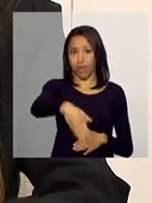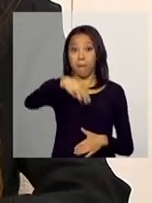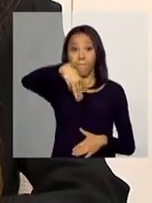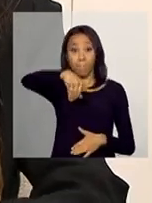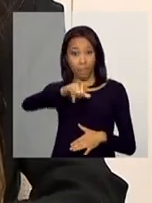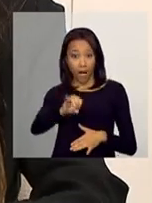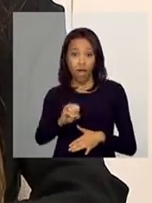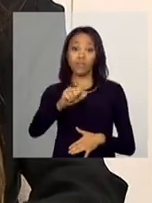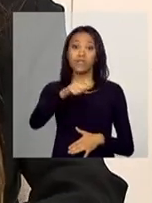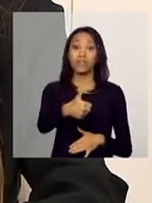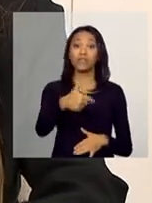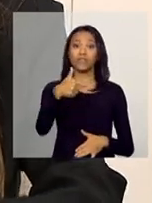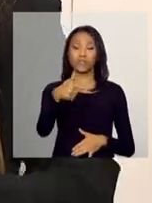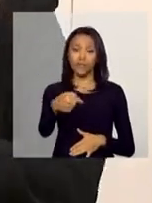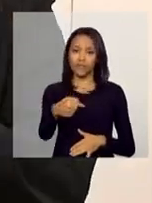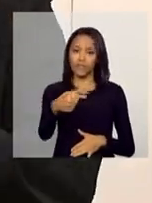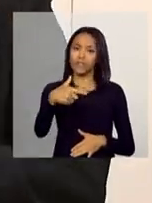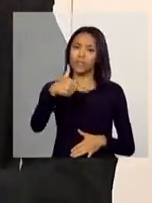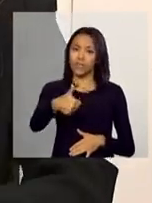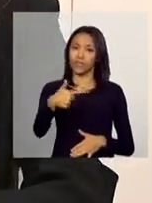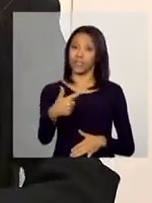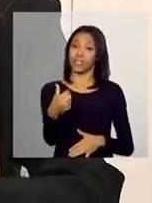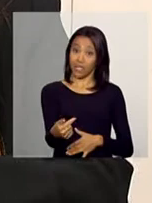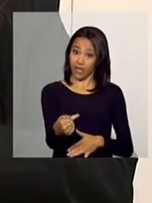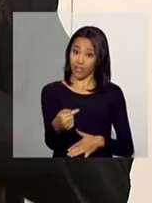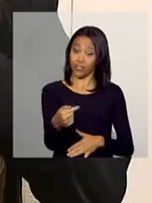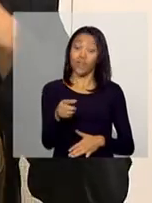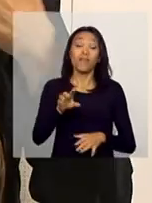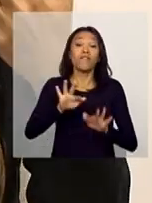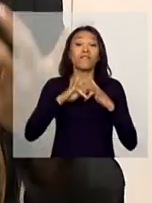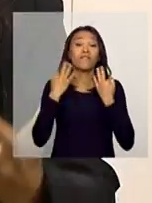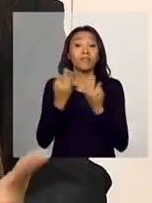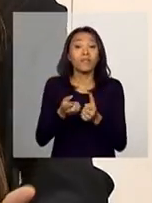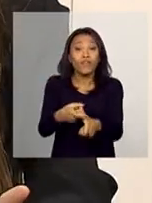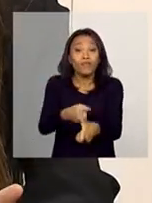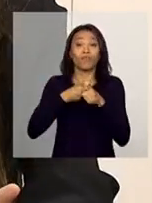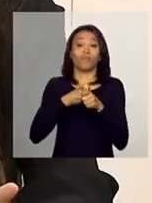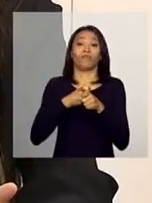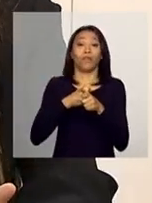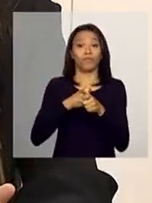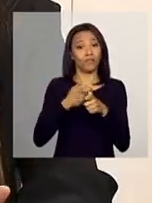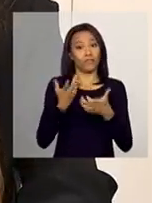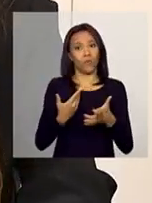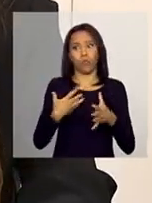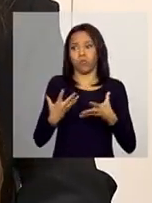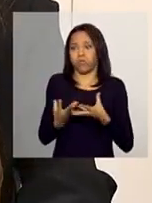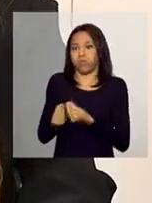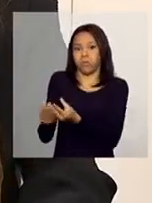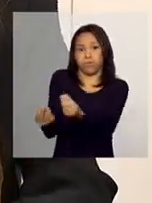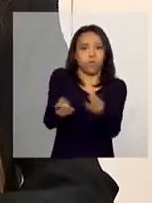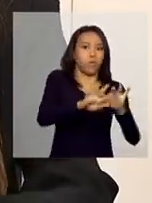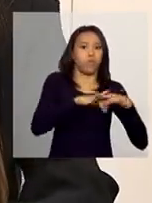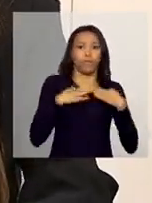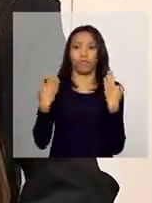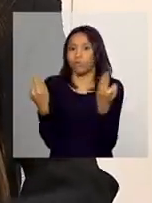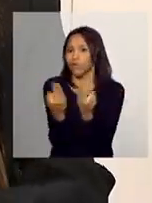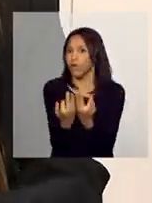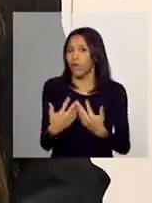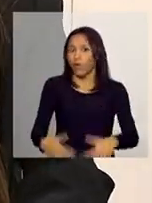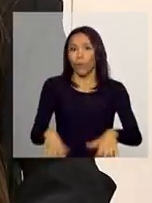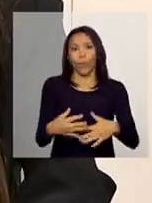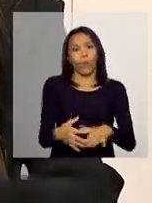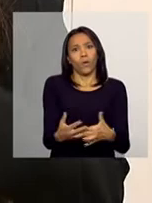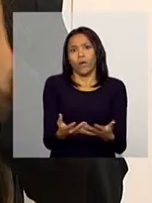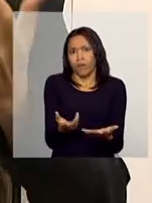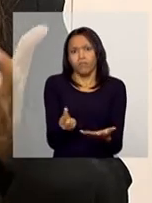127 mil famílias em fase de suspensão. Então, do universo que a gente tem de famílias do Bolsa Família, é um número muito